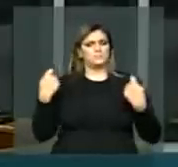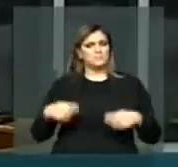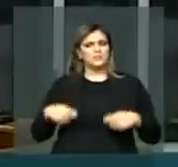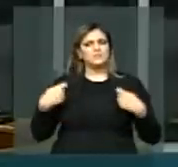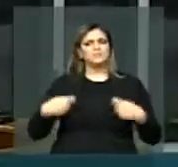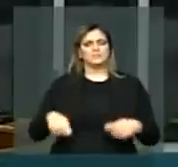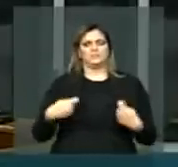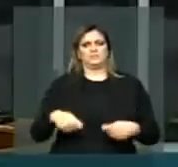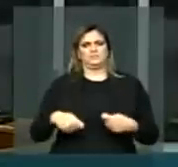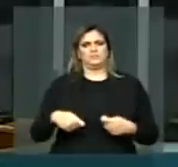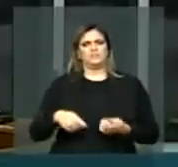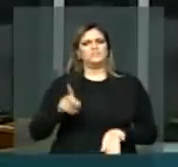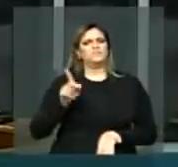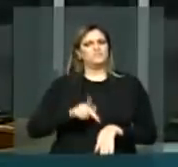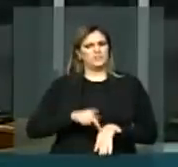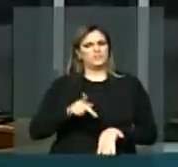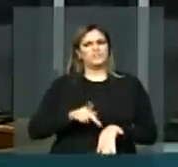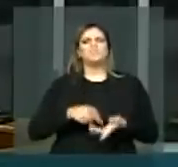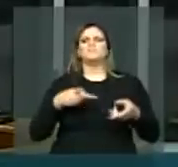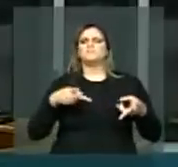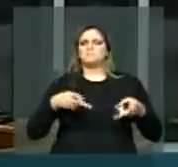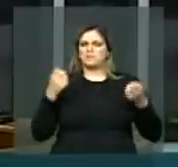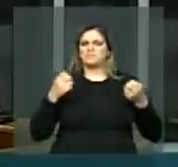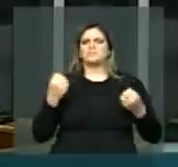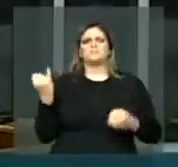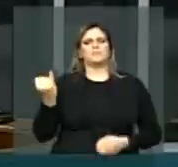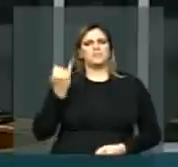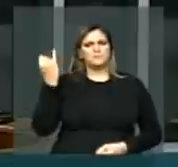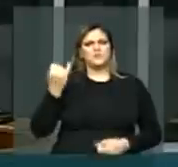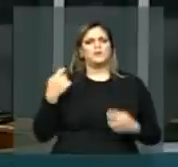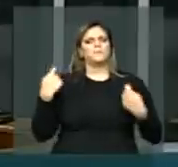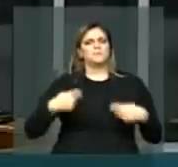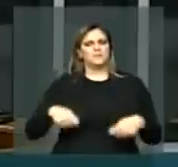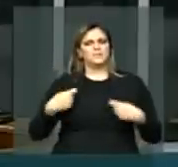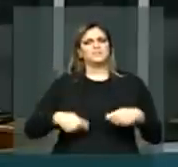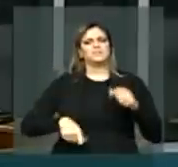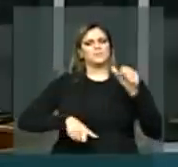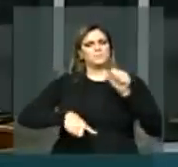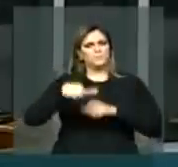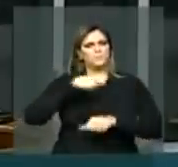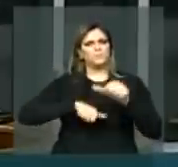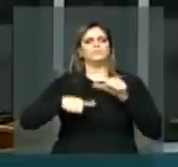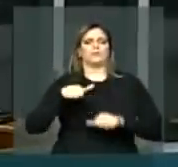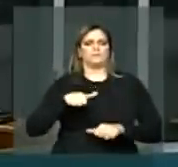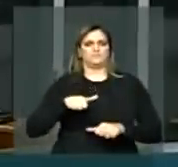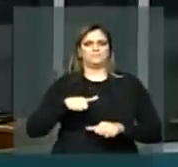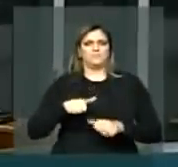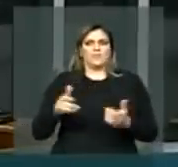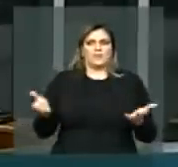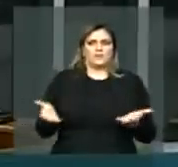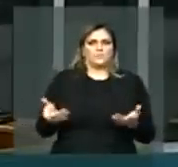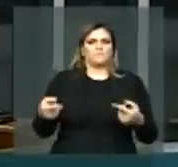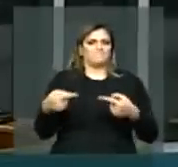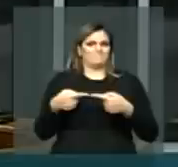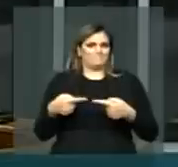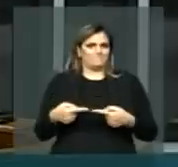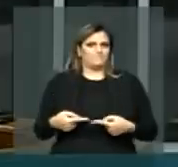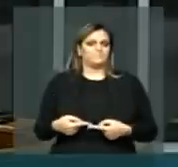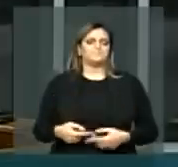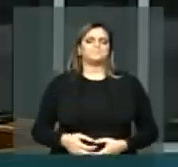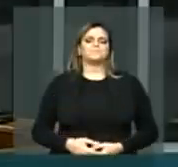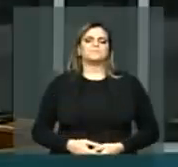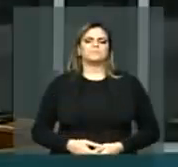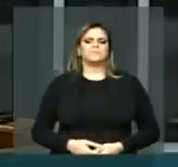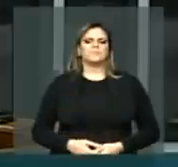reconhecemos a necessidade da sua reformulação. É fato que muitas coisas